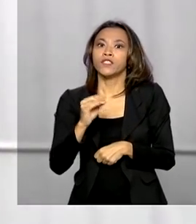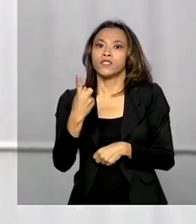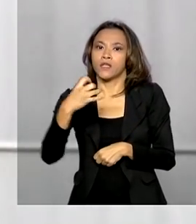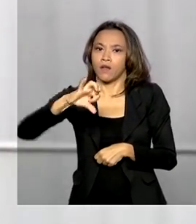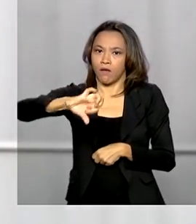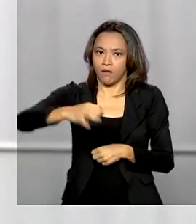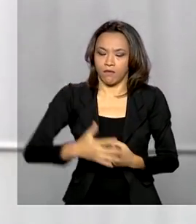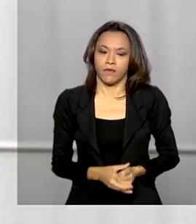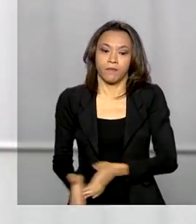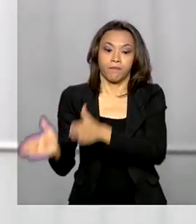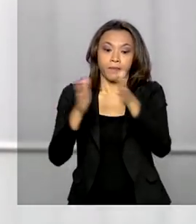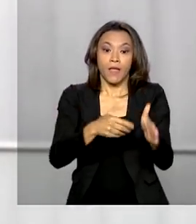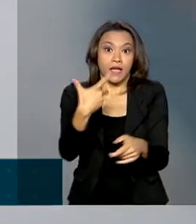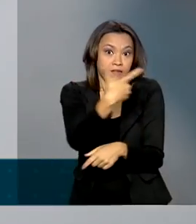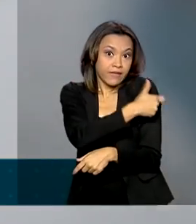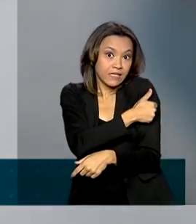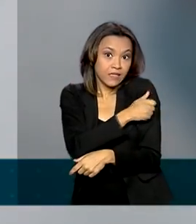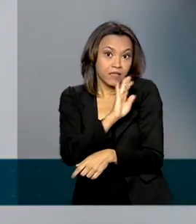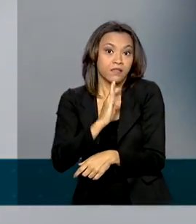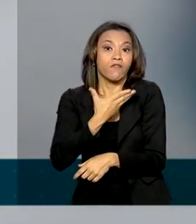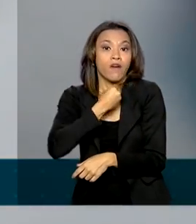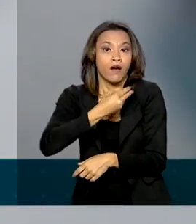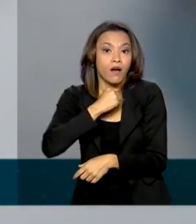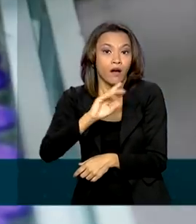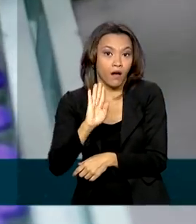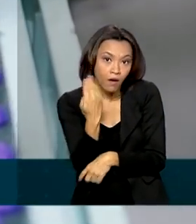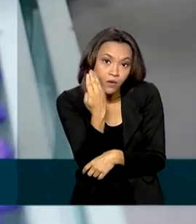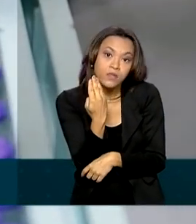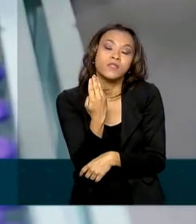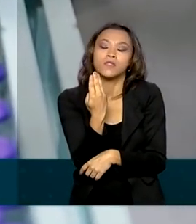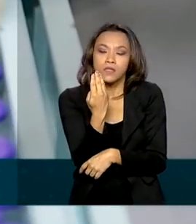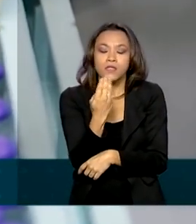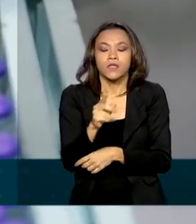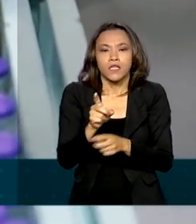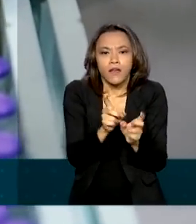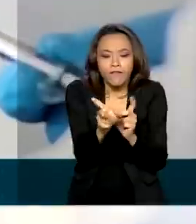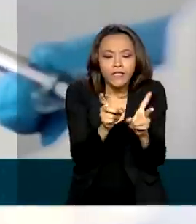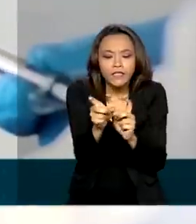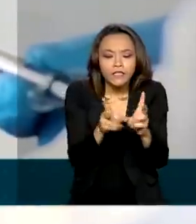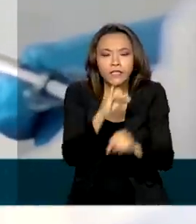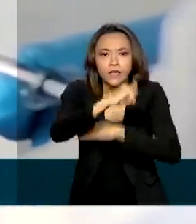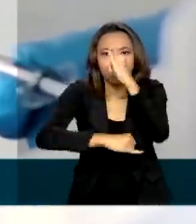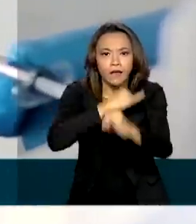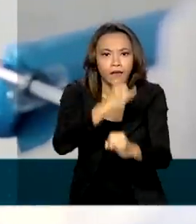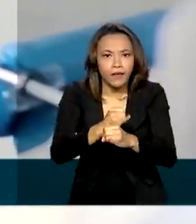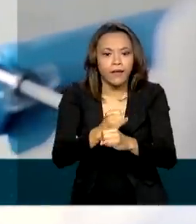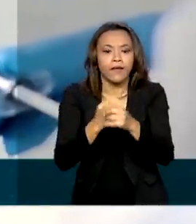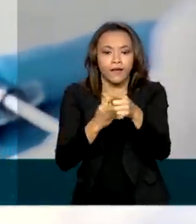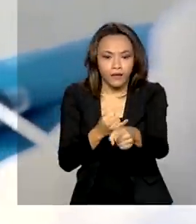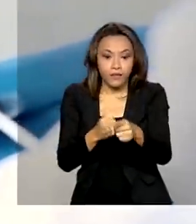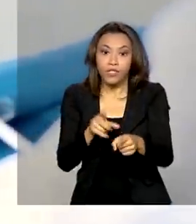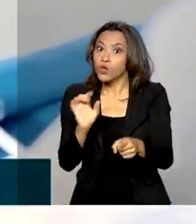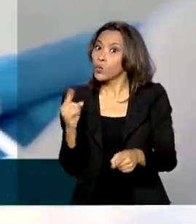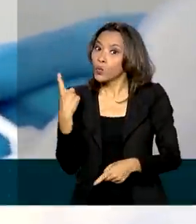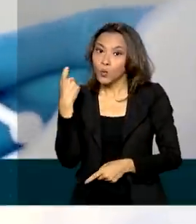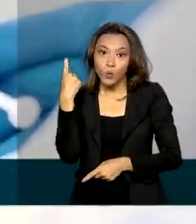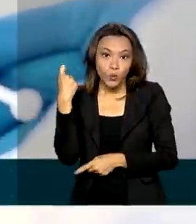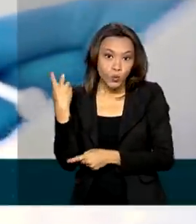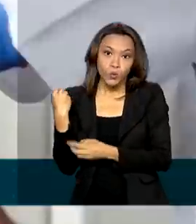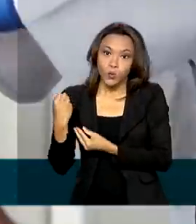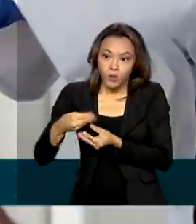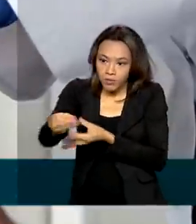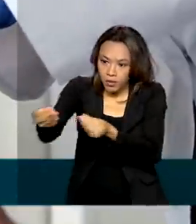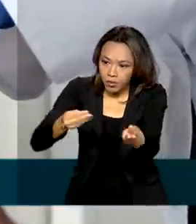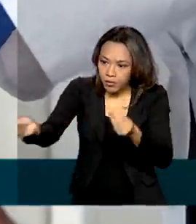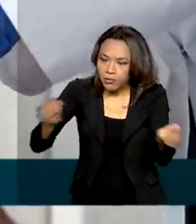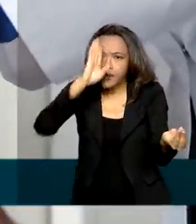vacinas contra a Covid-19 à disposição no Brasil são oferecidas exclusivamente pelo Sistema Único de Saúde e